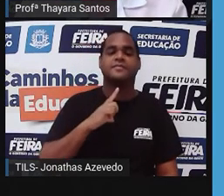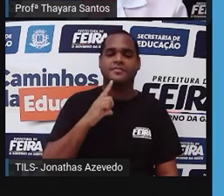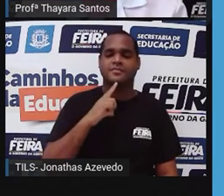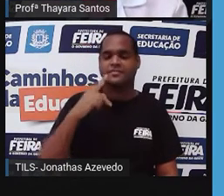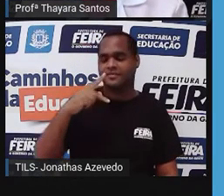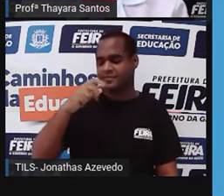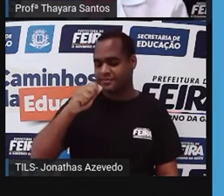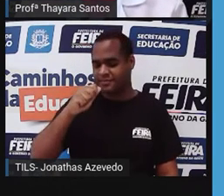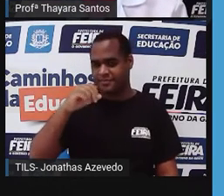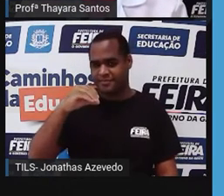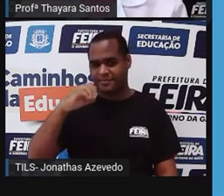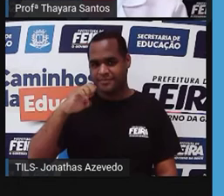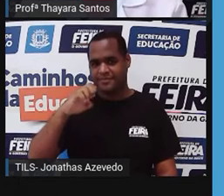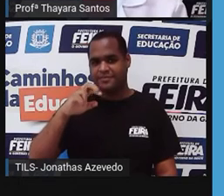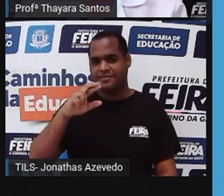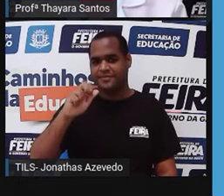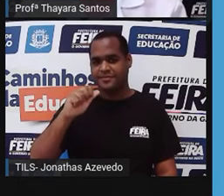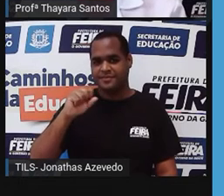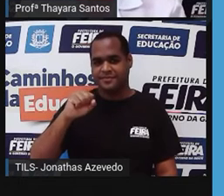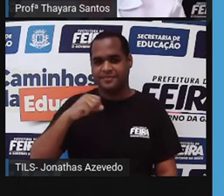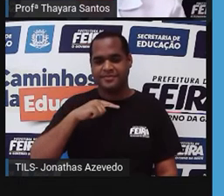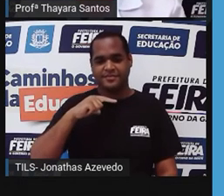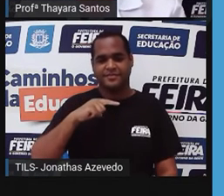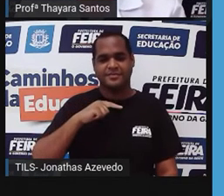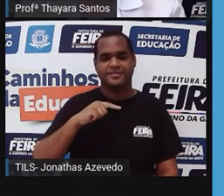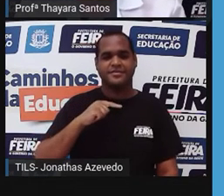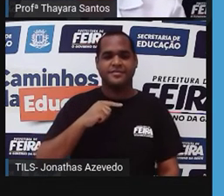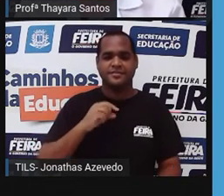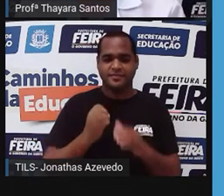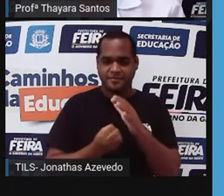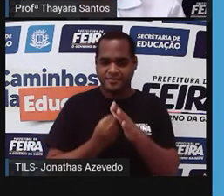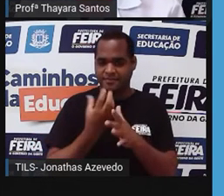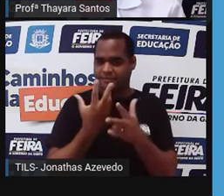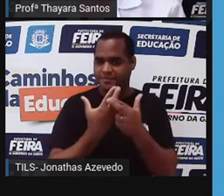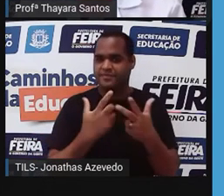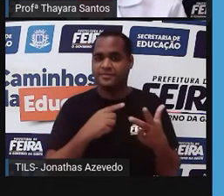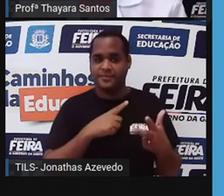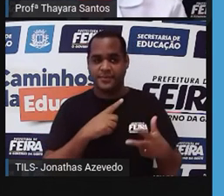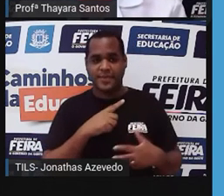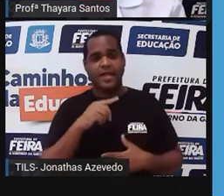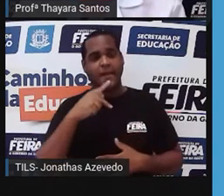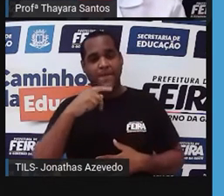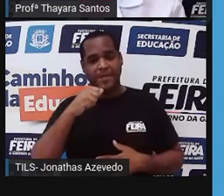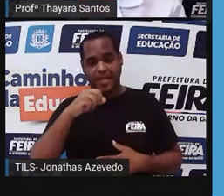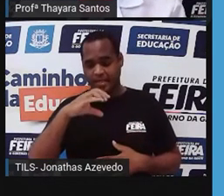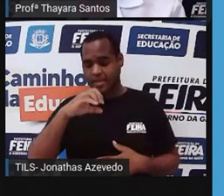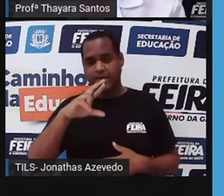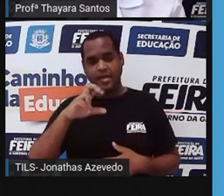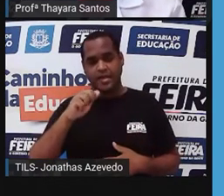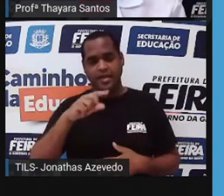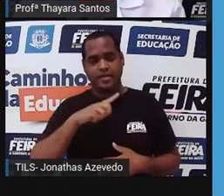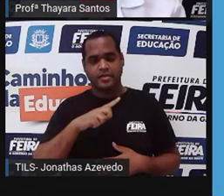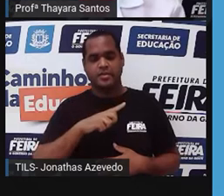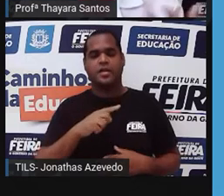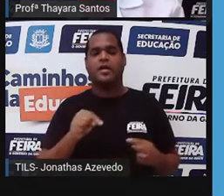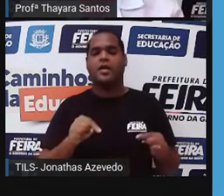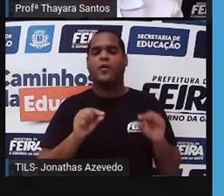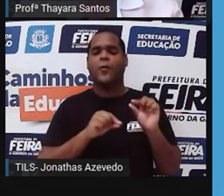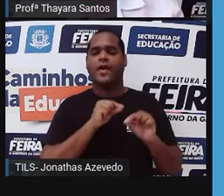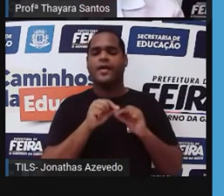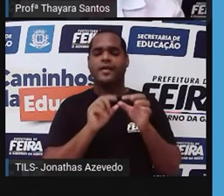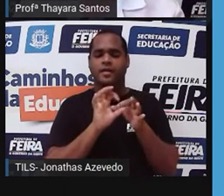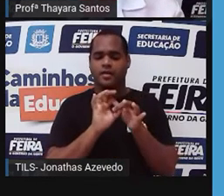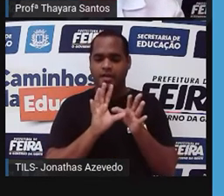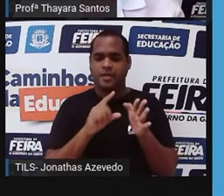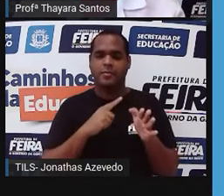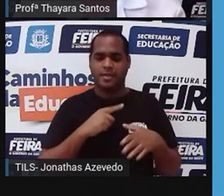pâncreas. O pâncreas, ele é responsável por produzir o suco pancreático. E esse suco pancreático, ele é liberado